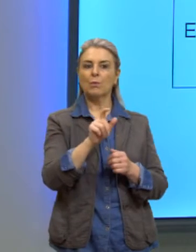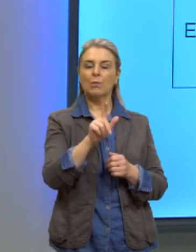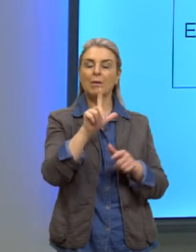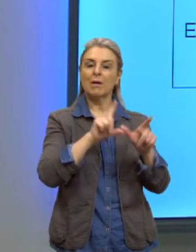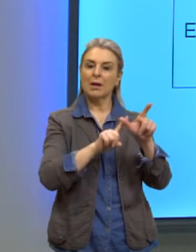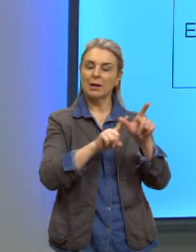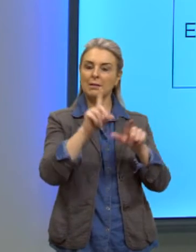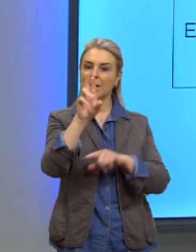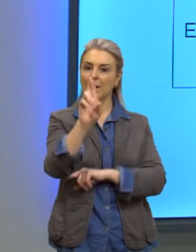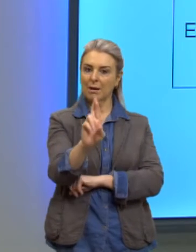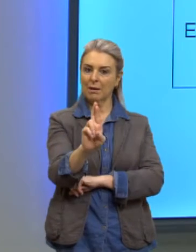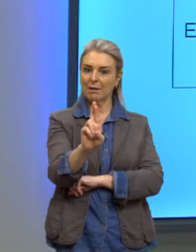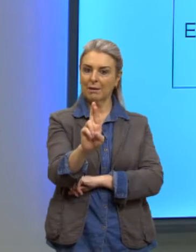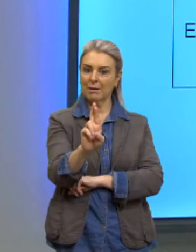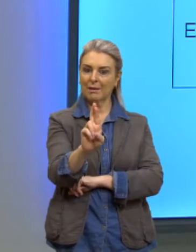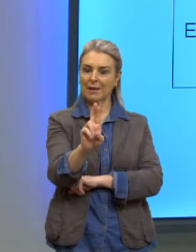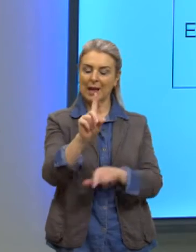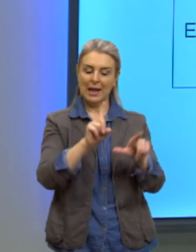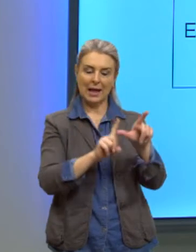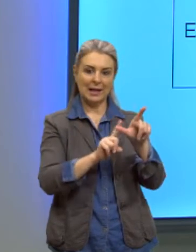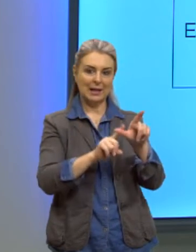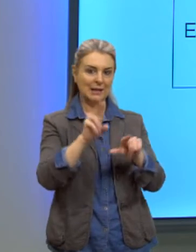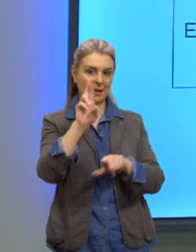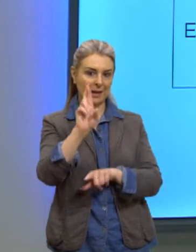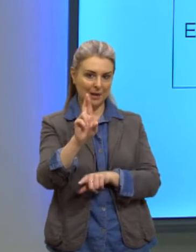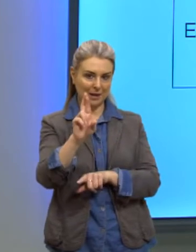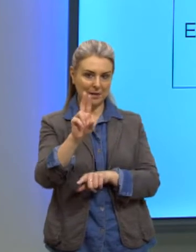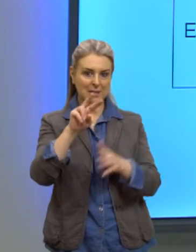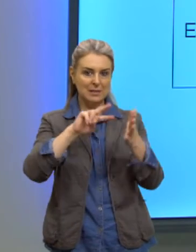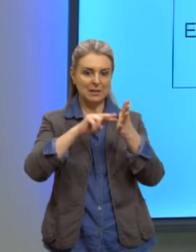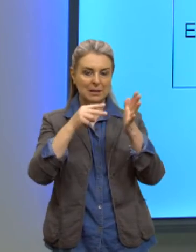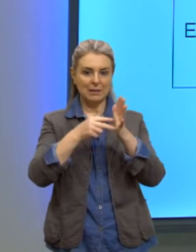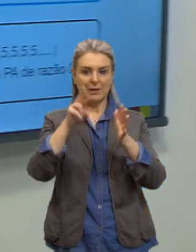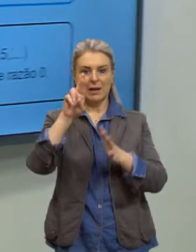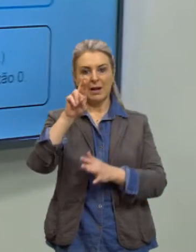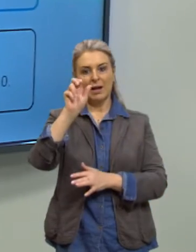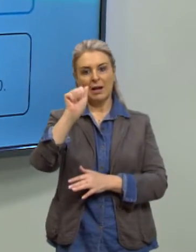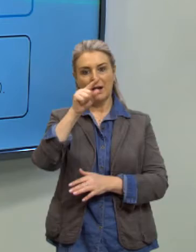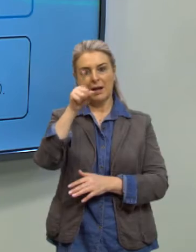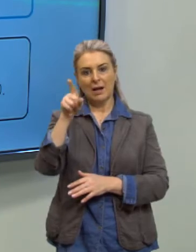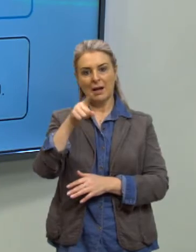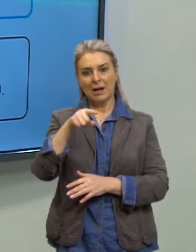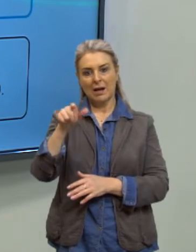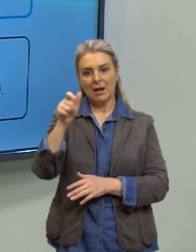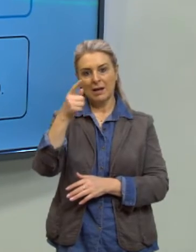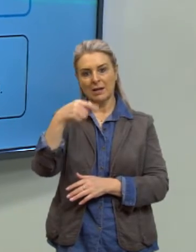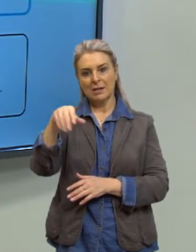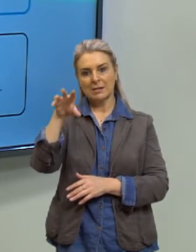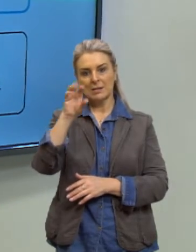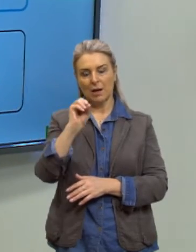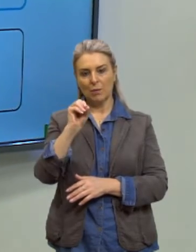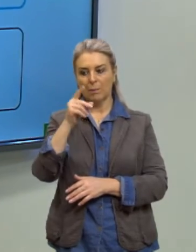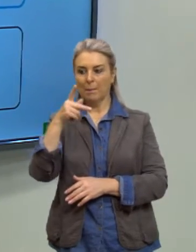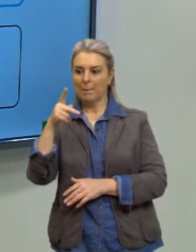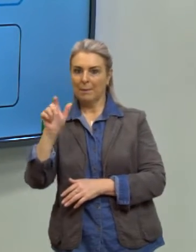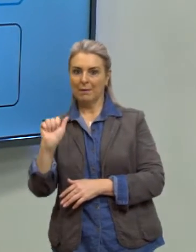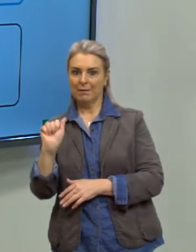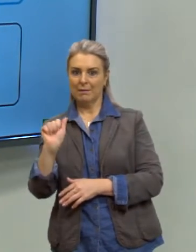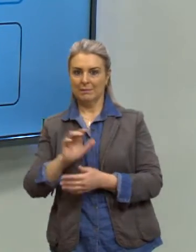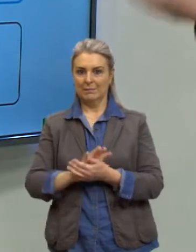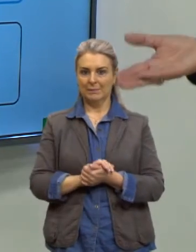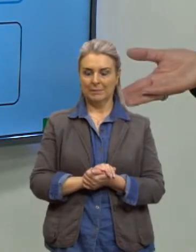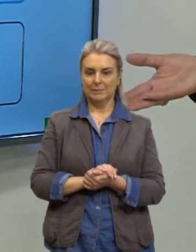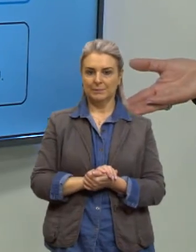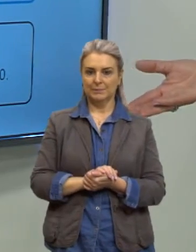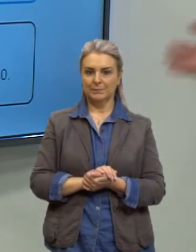É importante a gente estabelecer essa letrinha que indica, porque depois ela vai diferenciar